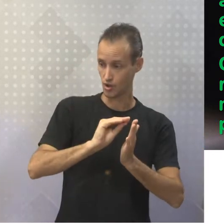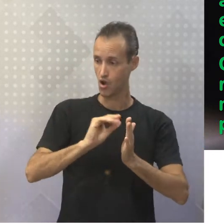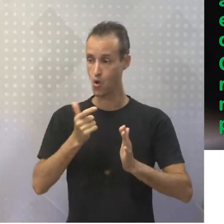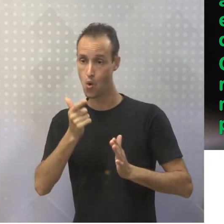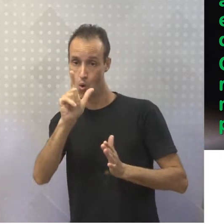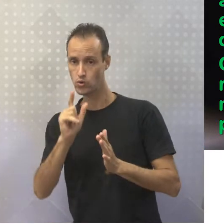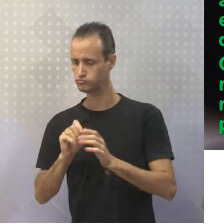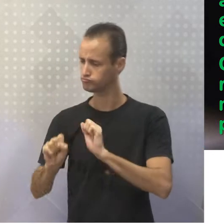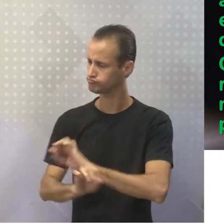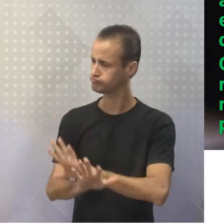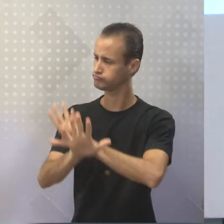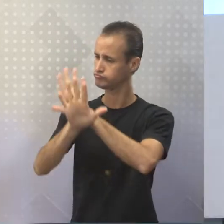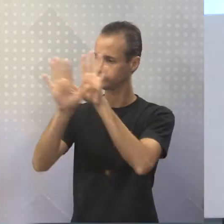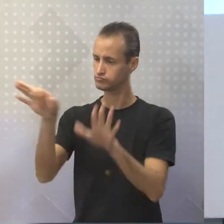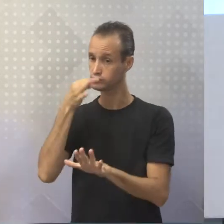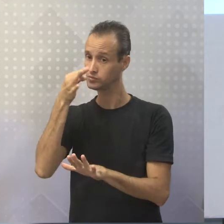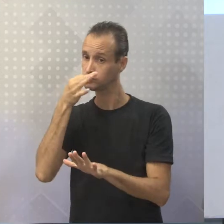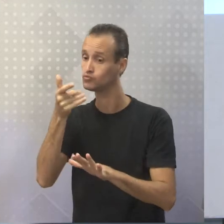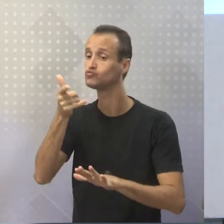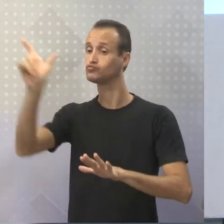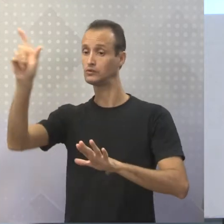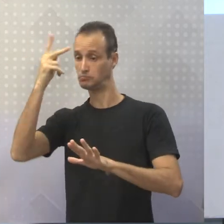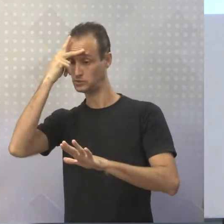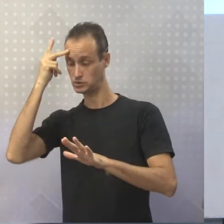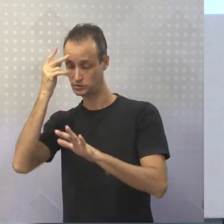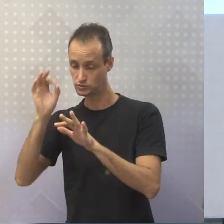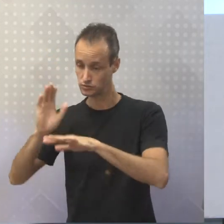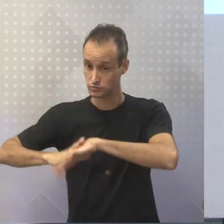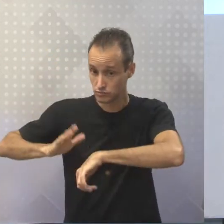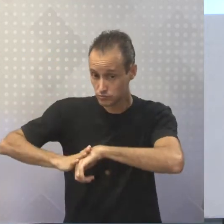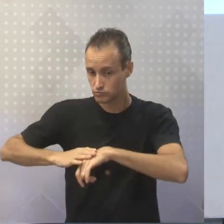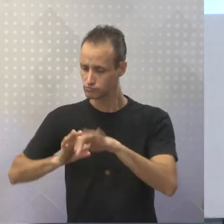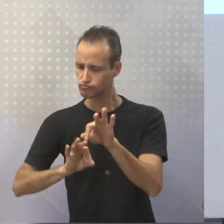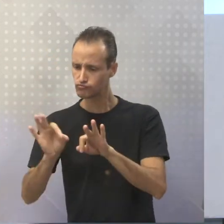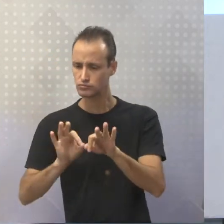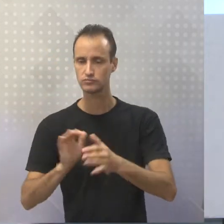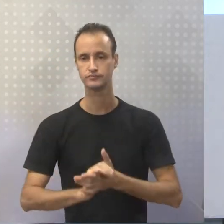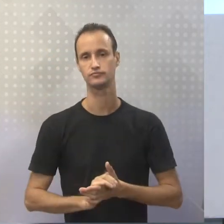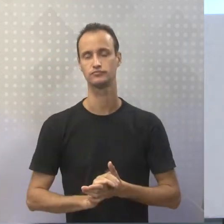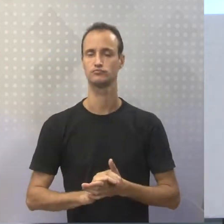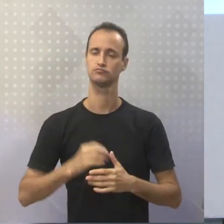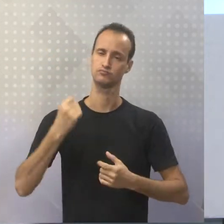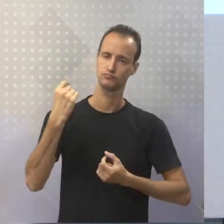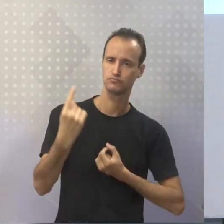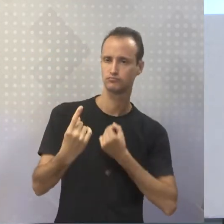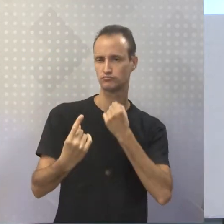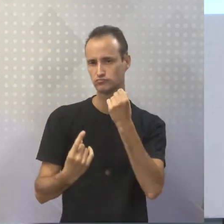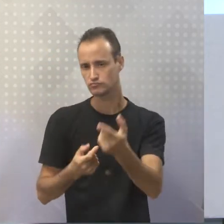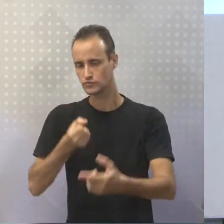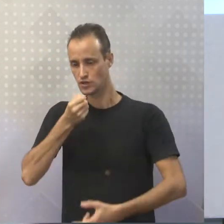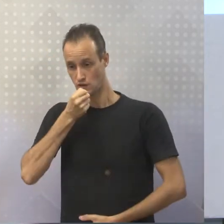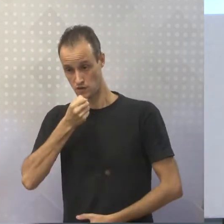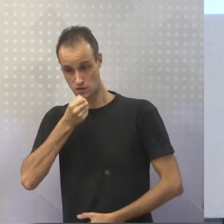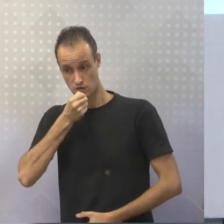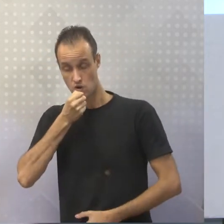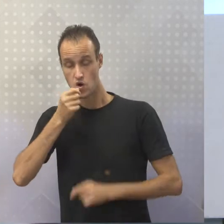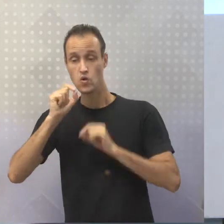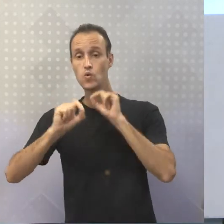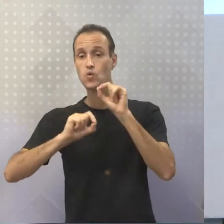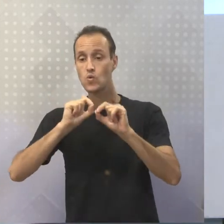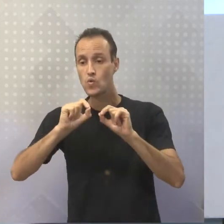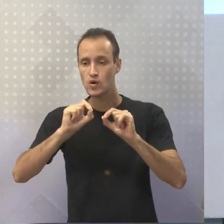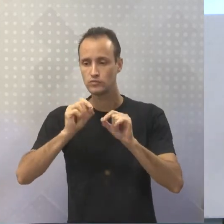de quem as produziu. Então, o que acontece? Em alguns momentos, a reportagem vai ter uma